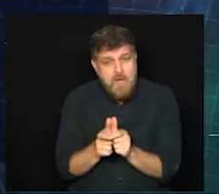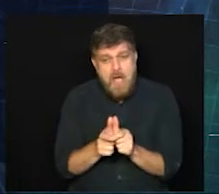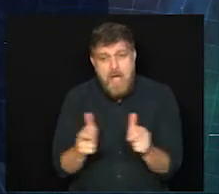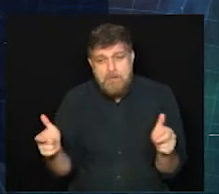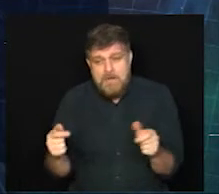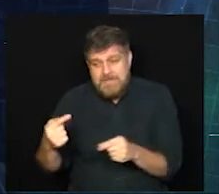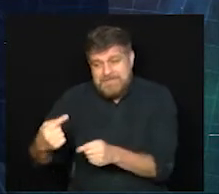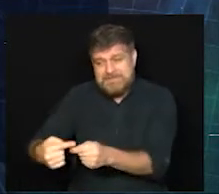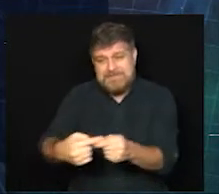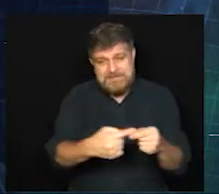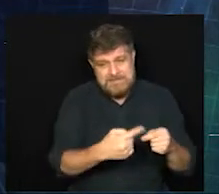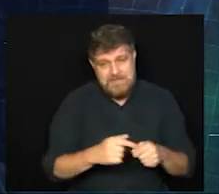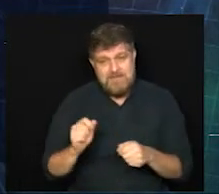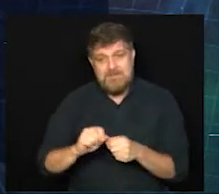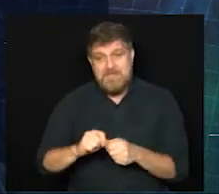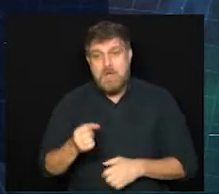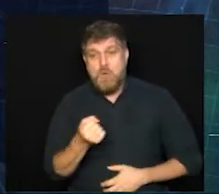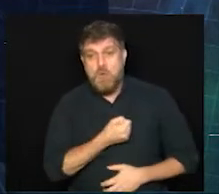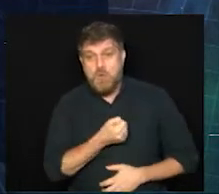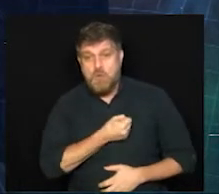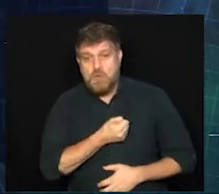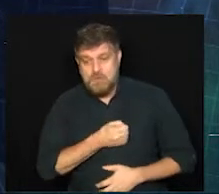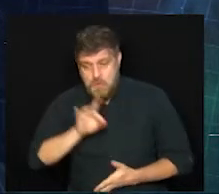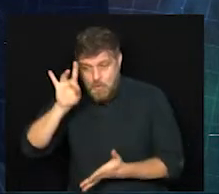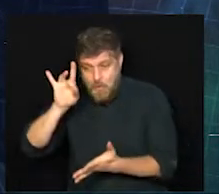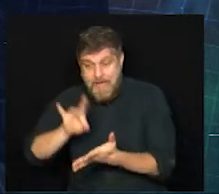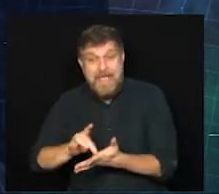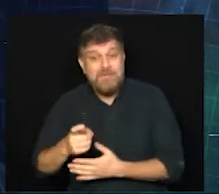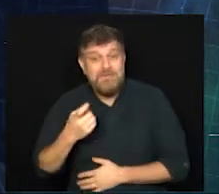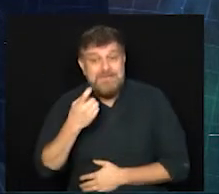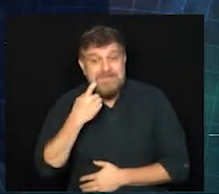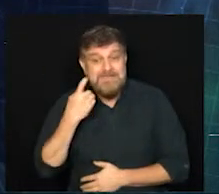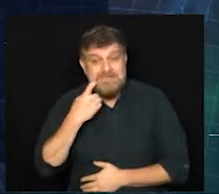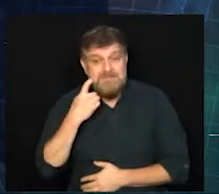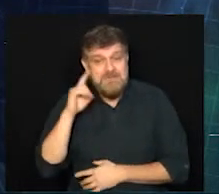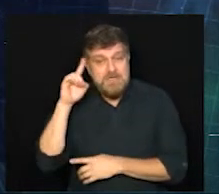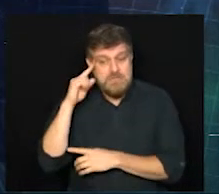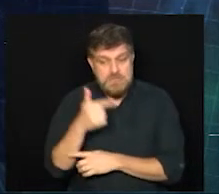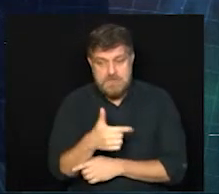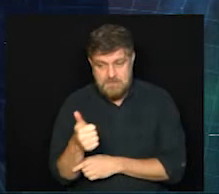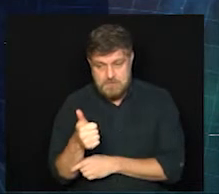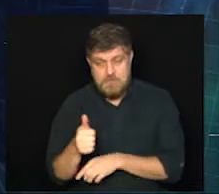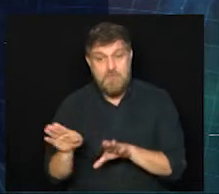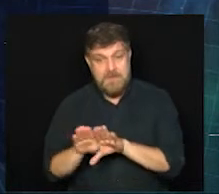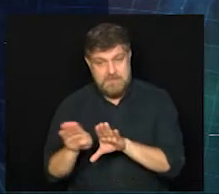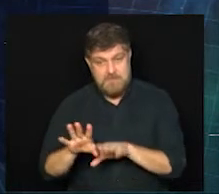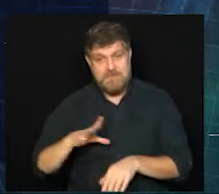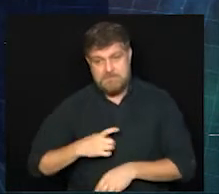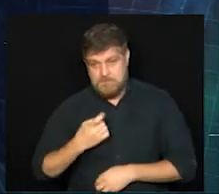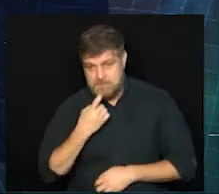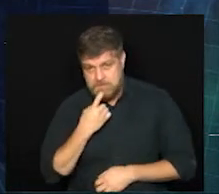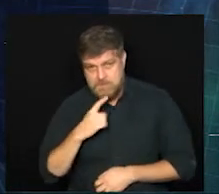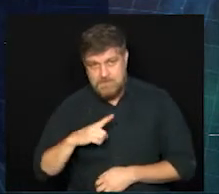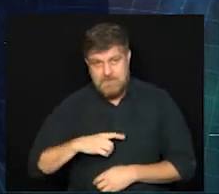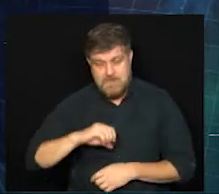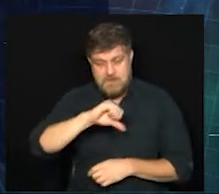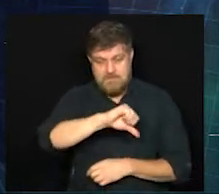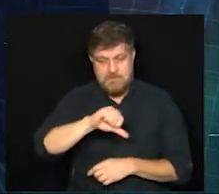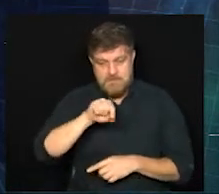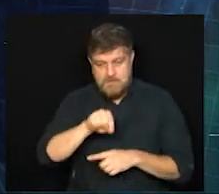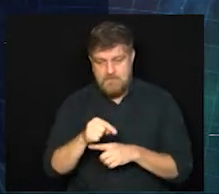municípios fizeram a última atualização na sexta-feira, dia 21. Inclusive, Campinas, com 99 mil,